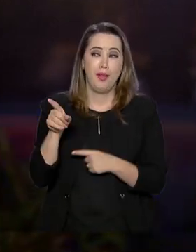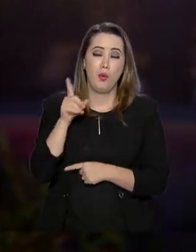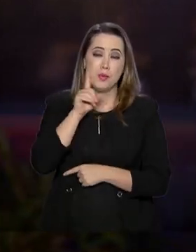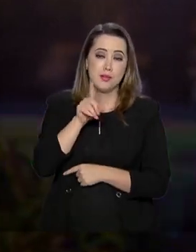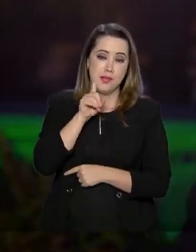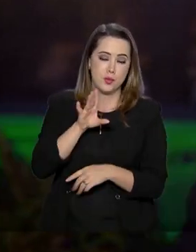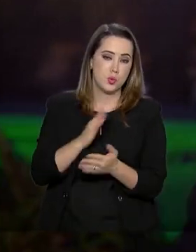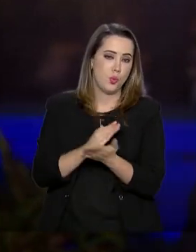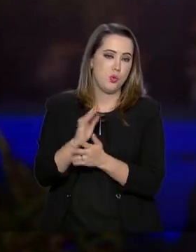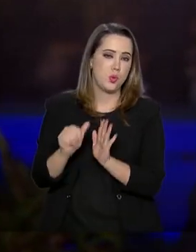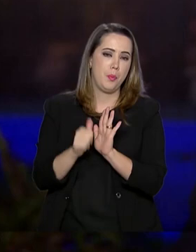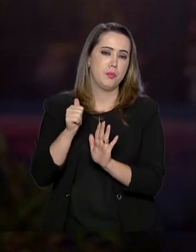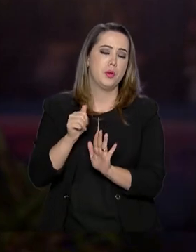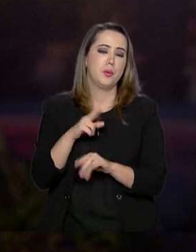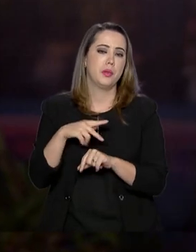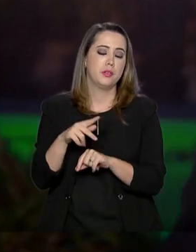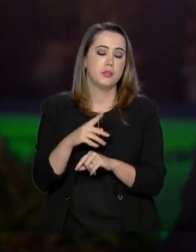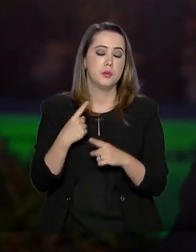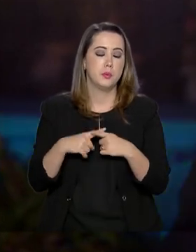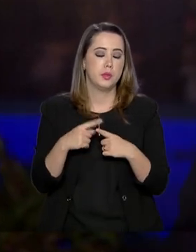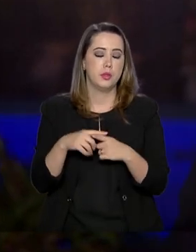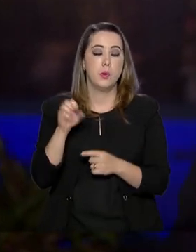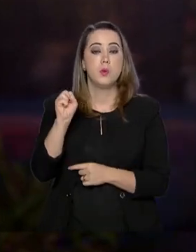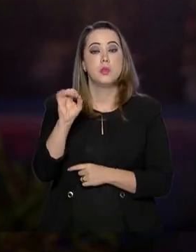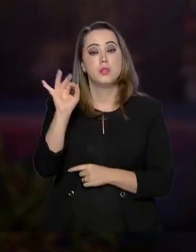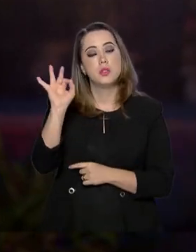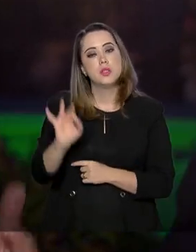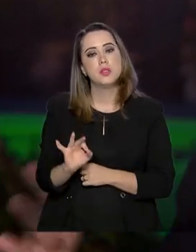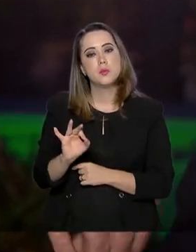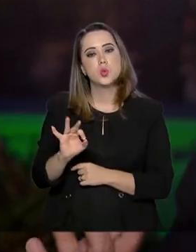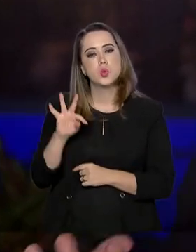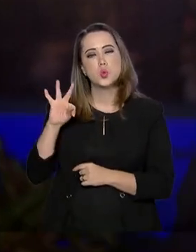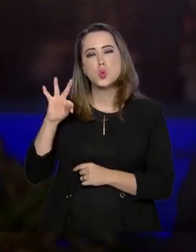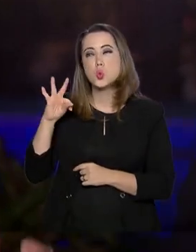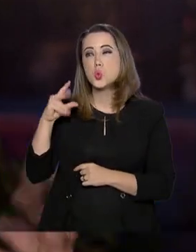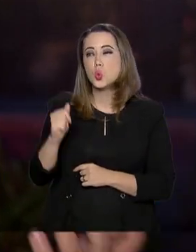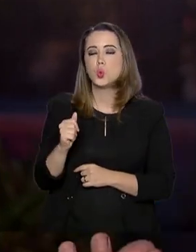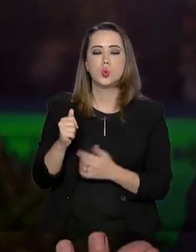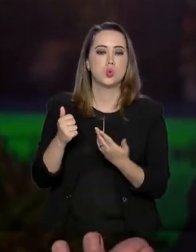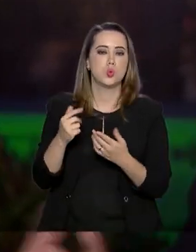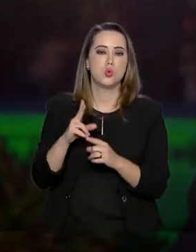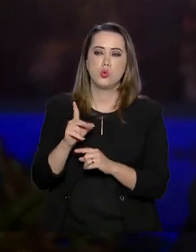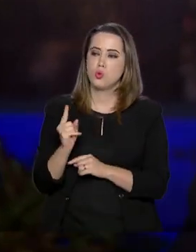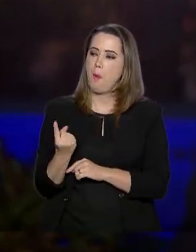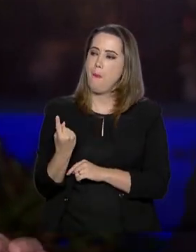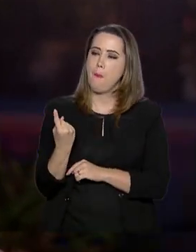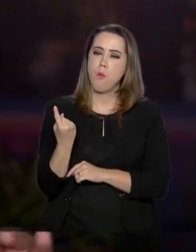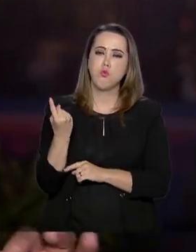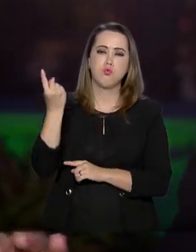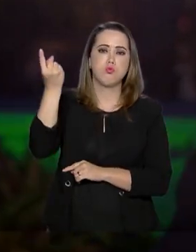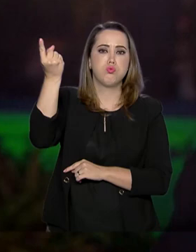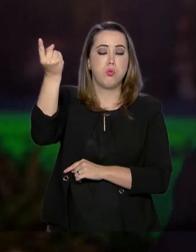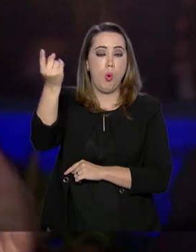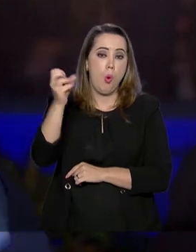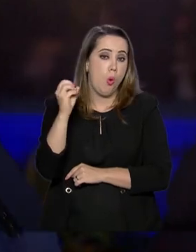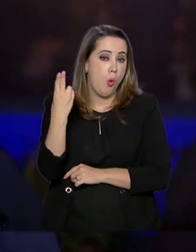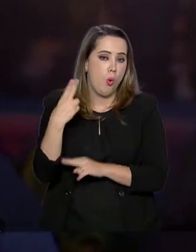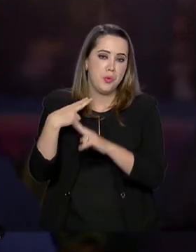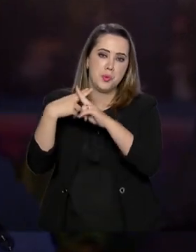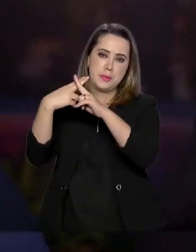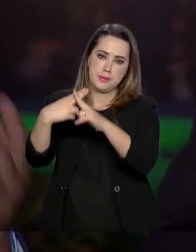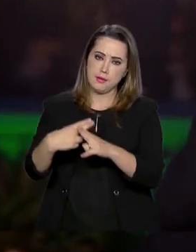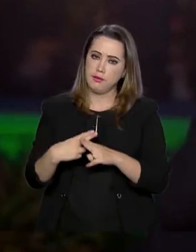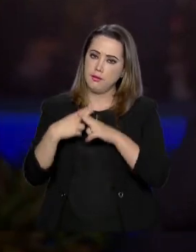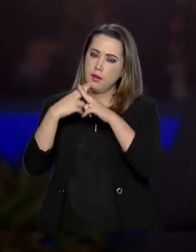Unidos, inicialmente? Porque 80% dos foguetes e satélites do planeta usam algum tipo de tecnologia